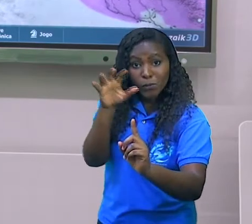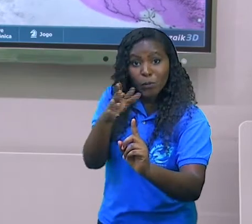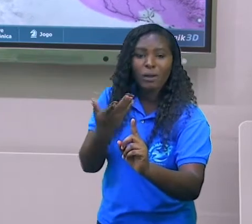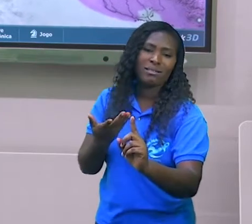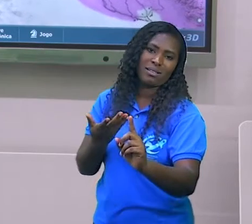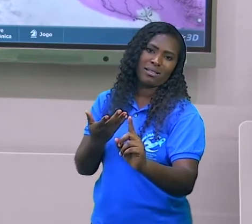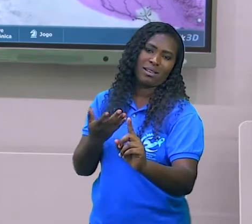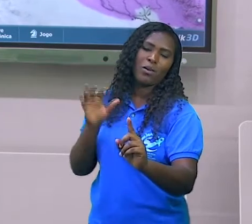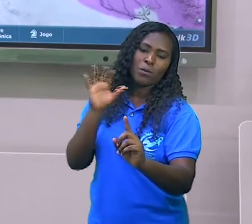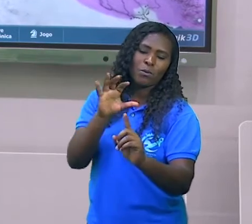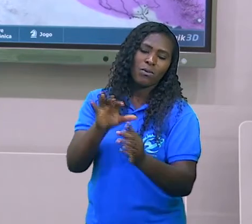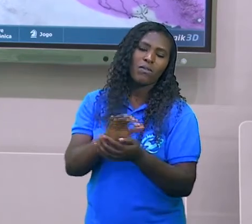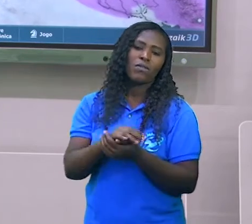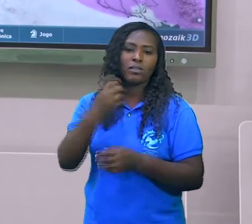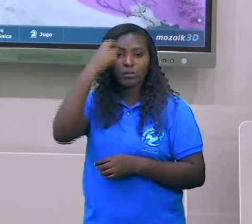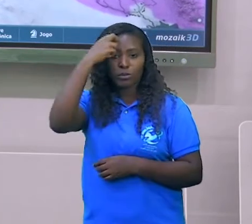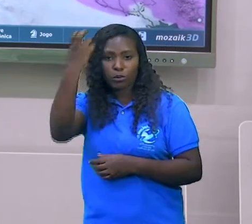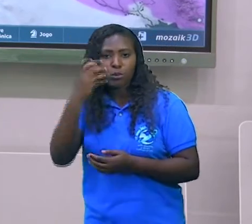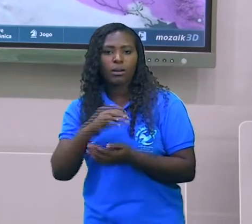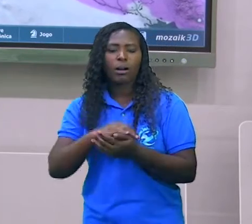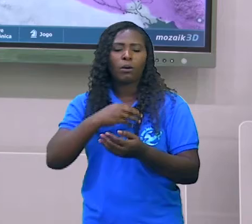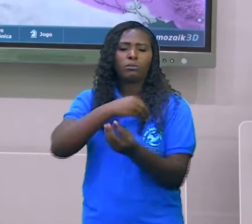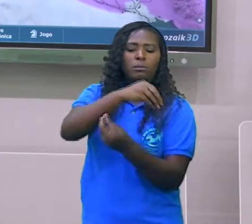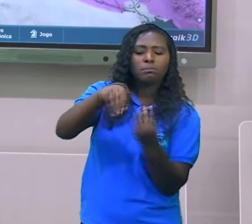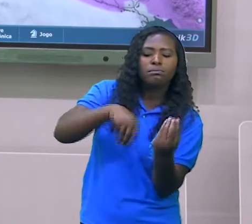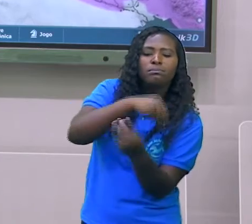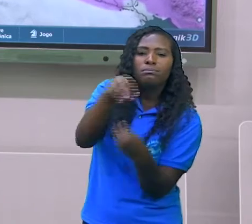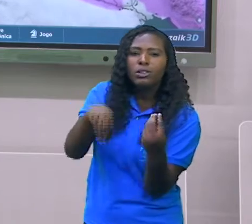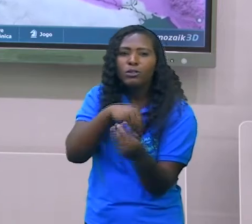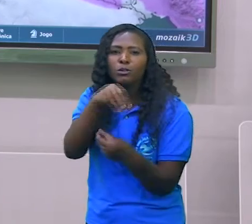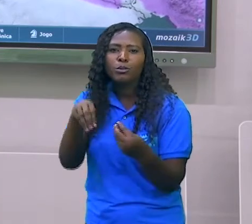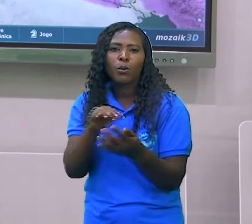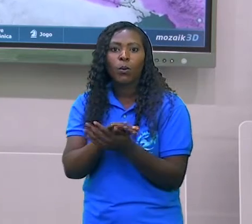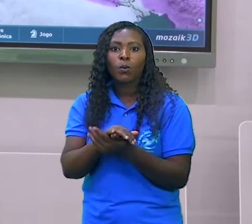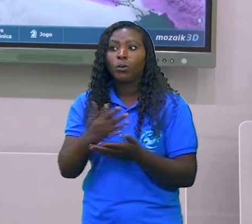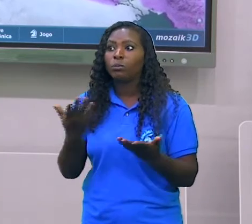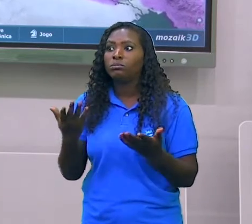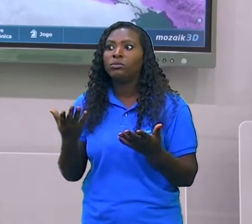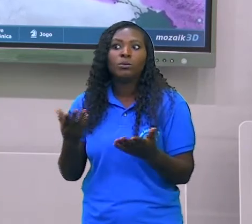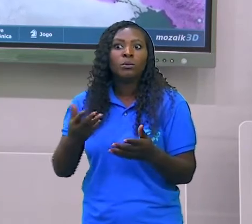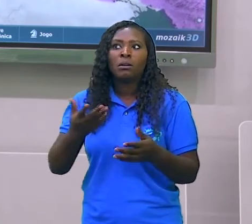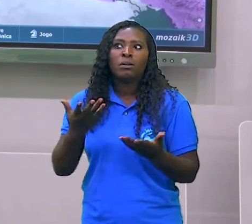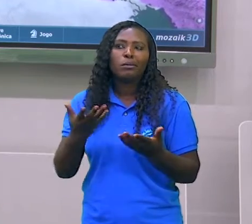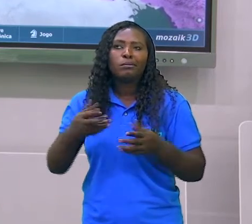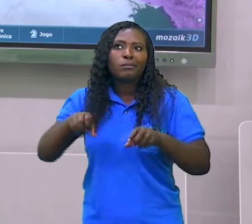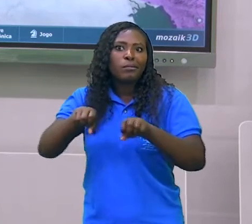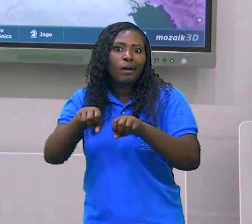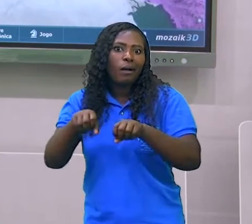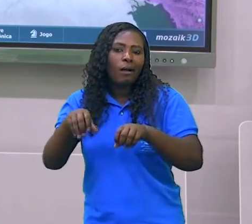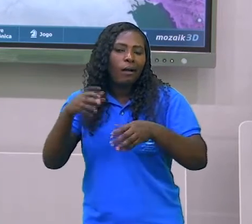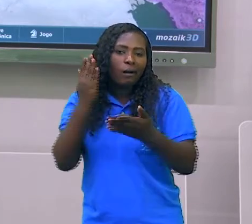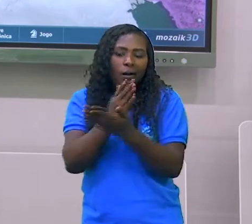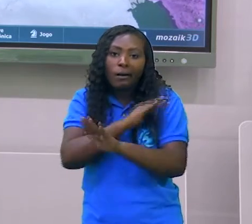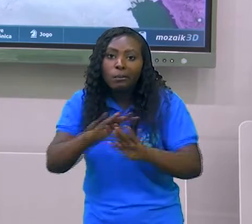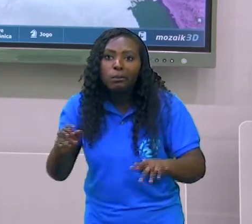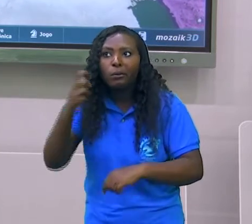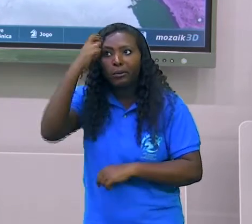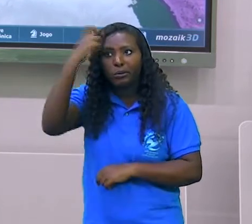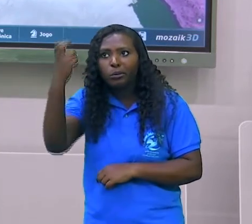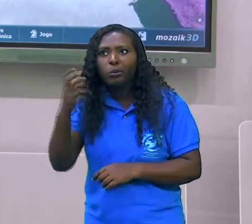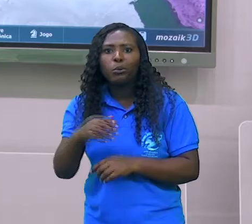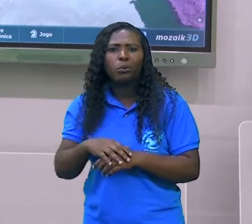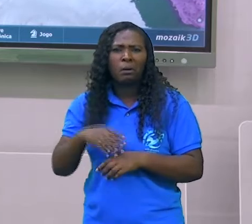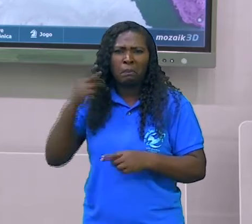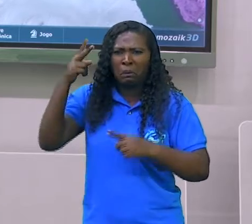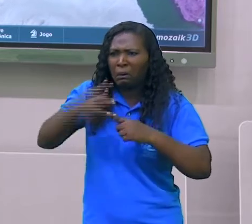culturas e dos povos conquistados. Assim, o período helenístico foi marcado pela mistura dos